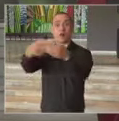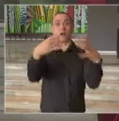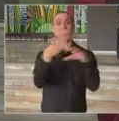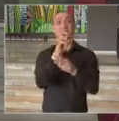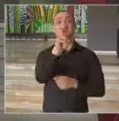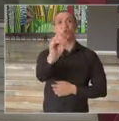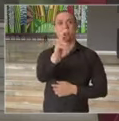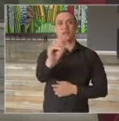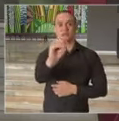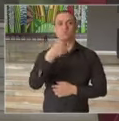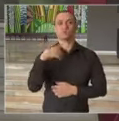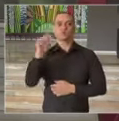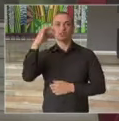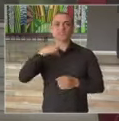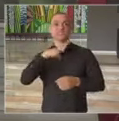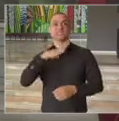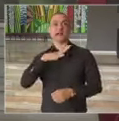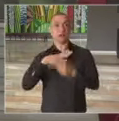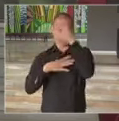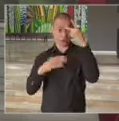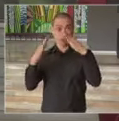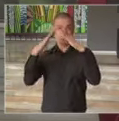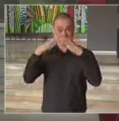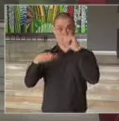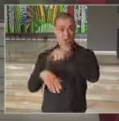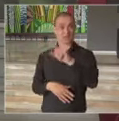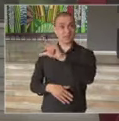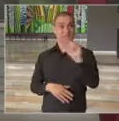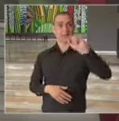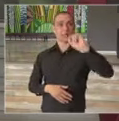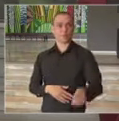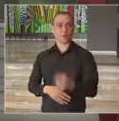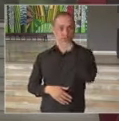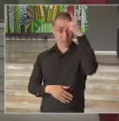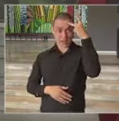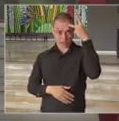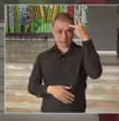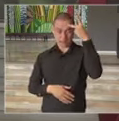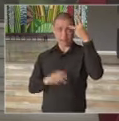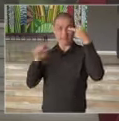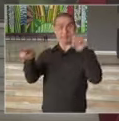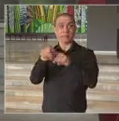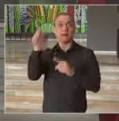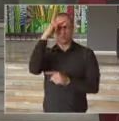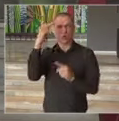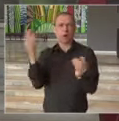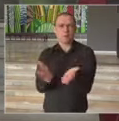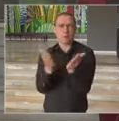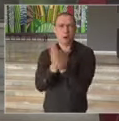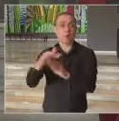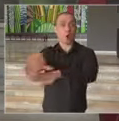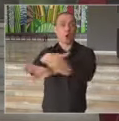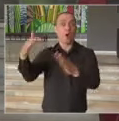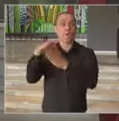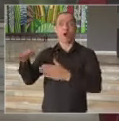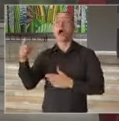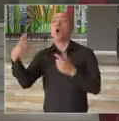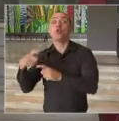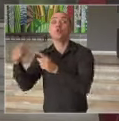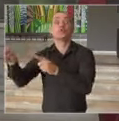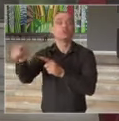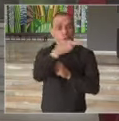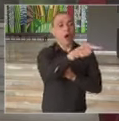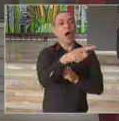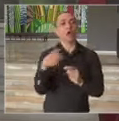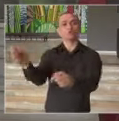Foram escolhidas cidades com mais de 100 mil habitantes, com o maior número de pessoas em situação de rua e de